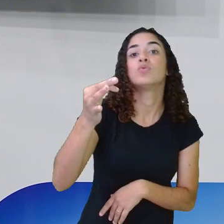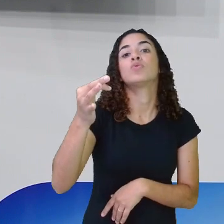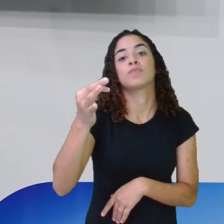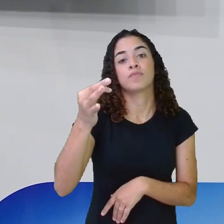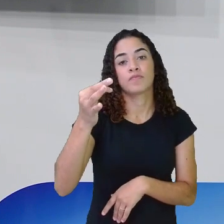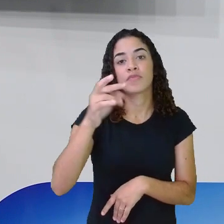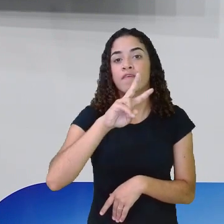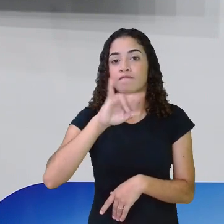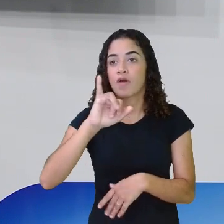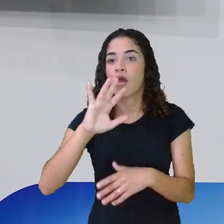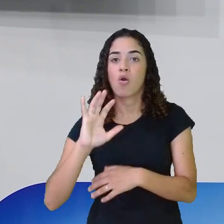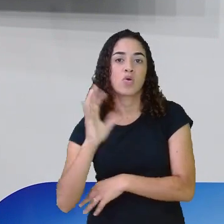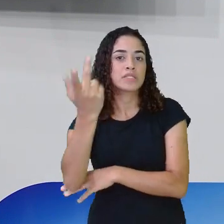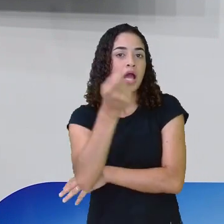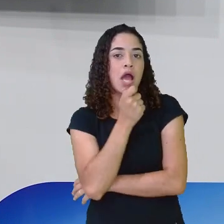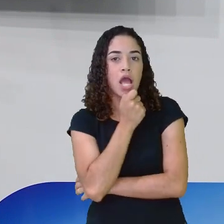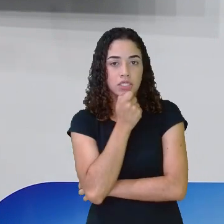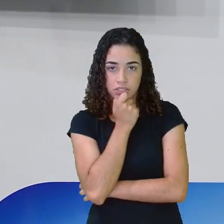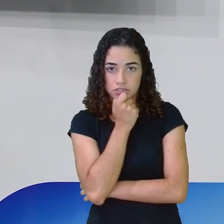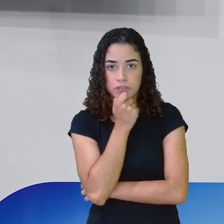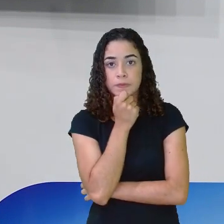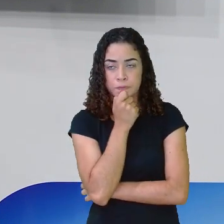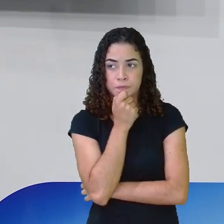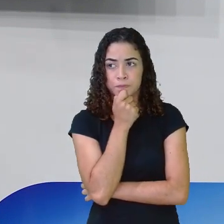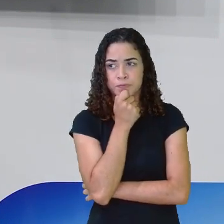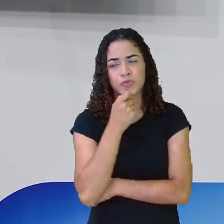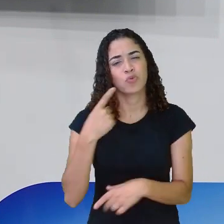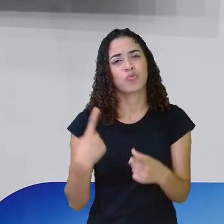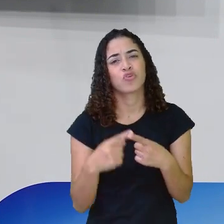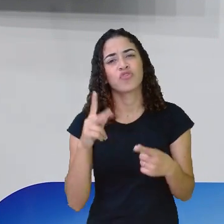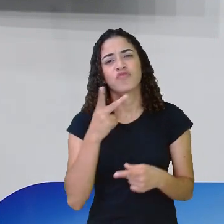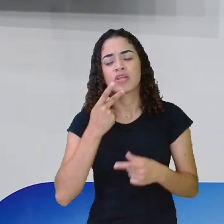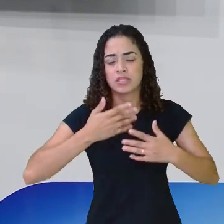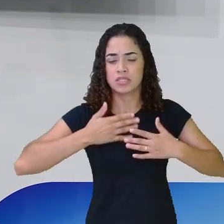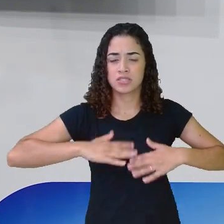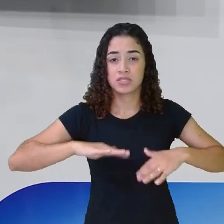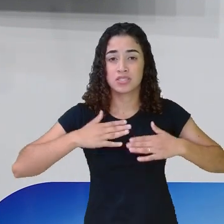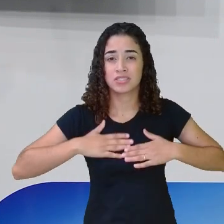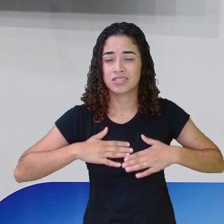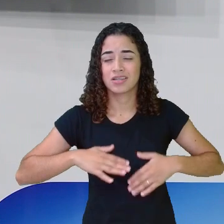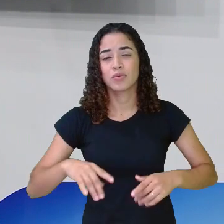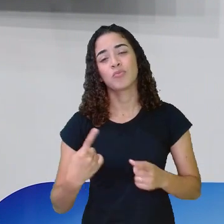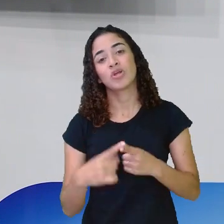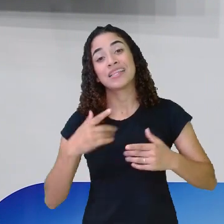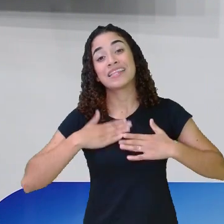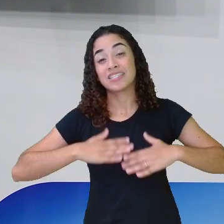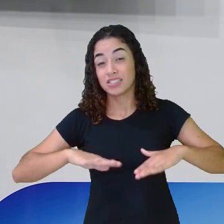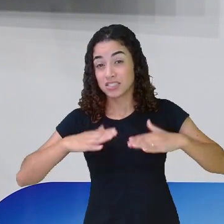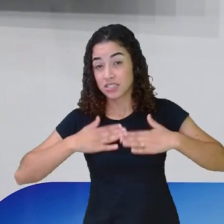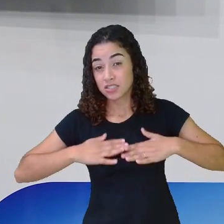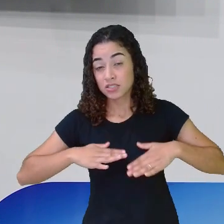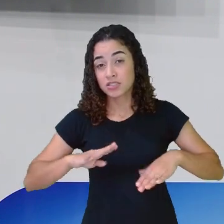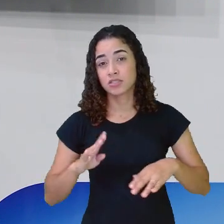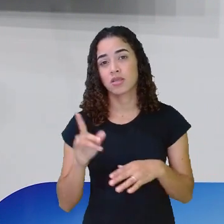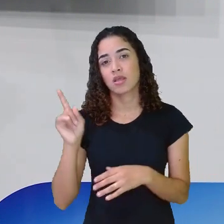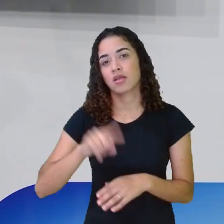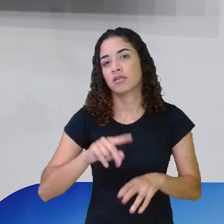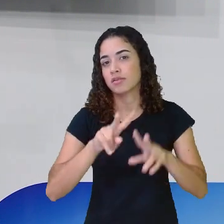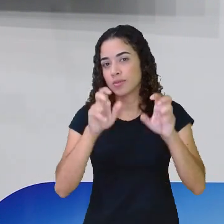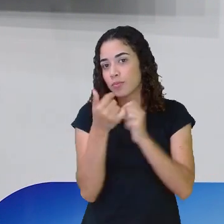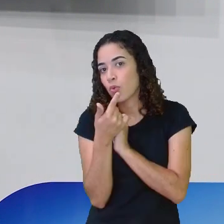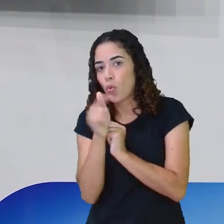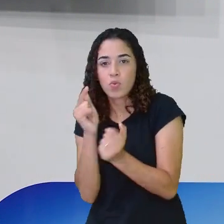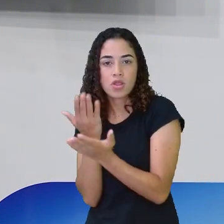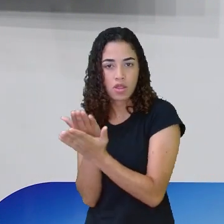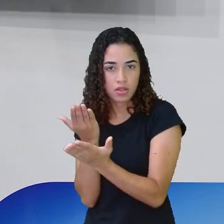vai acontecer. Por que eu não falei do descansar? Por que o descansar ali, que já é um tema de uma outra